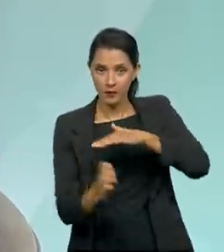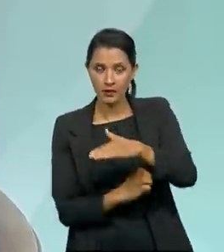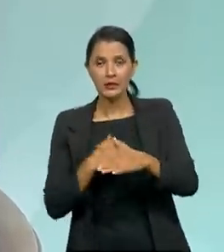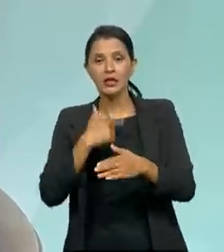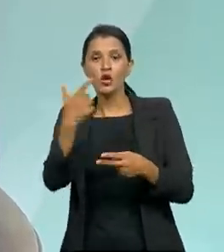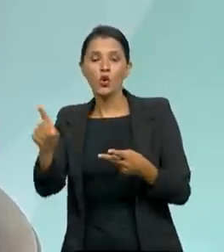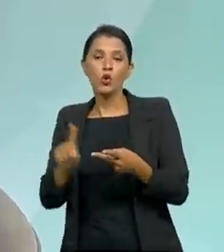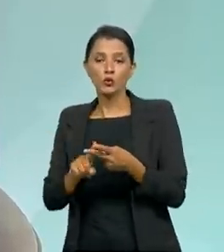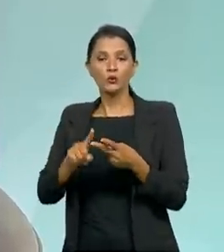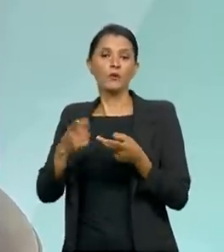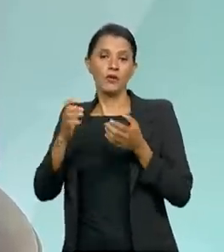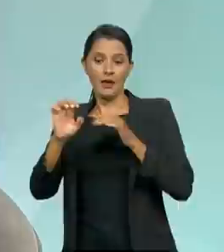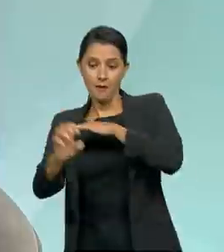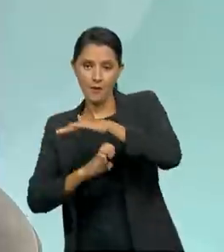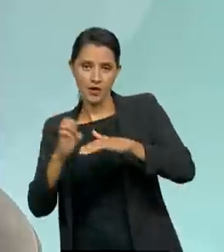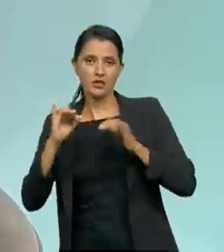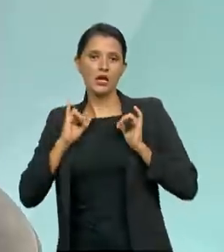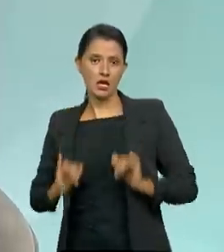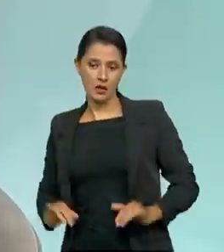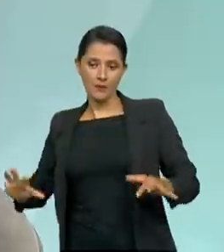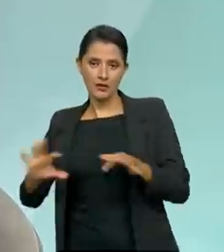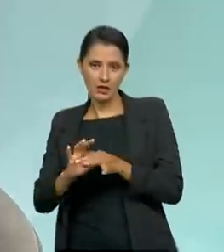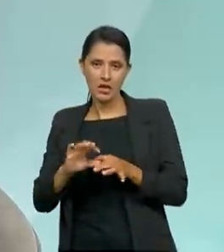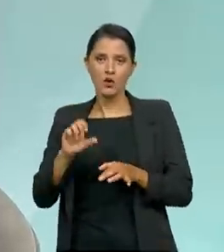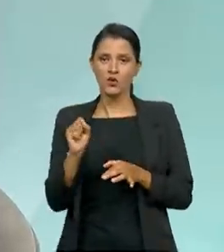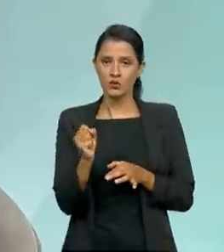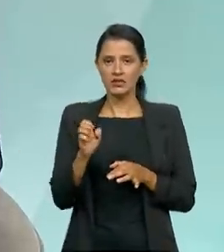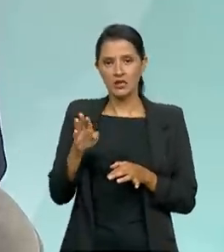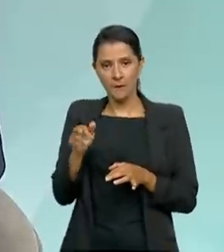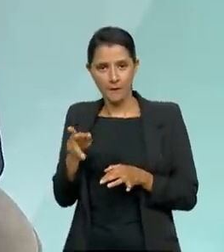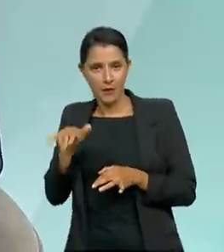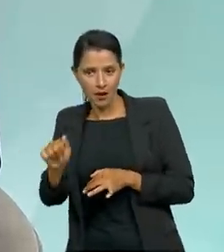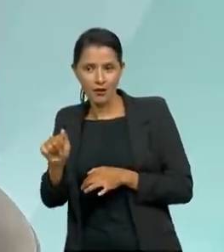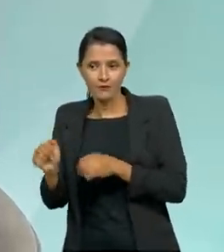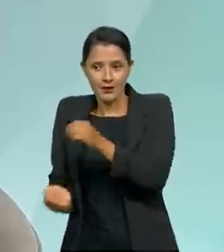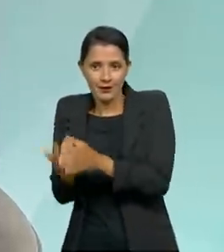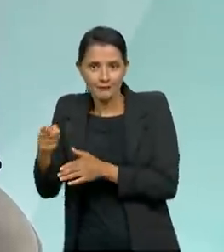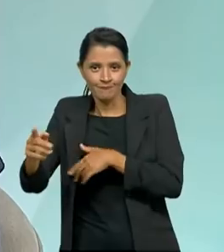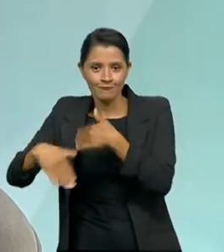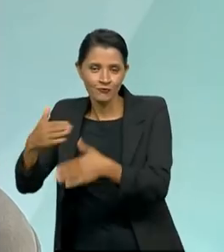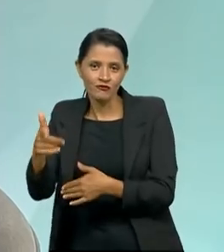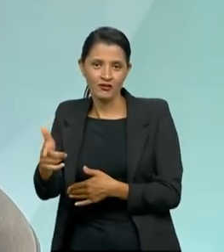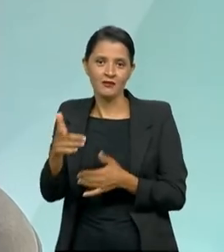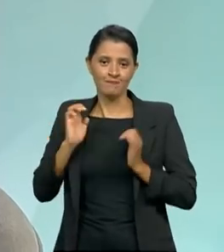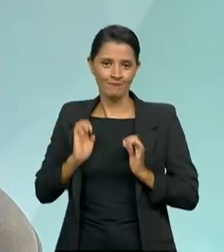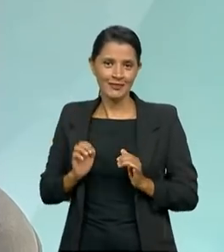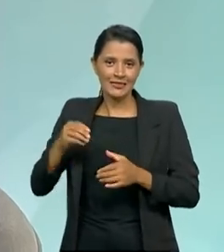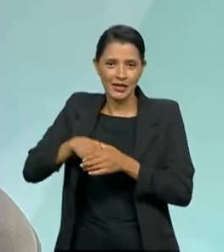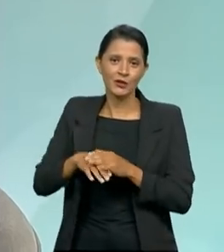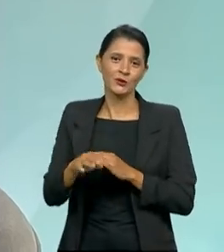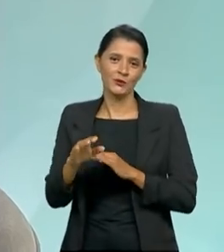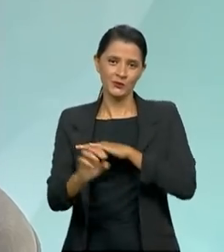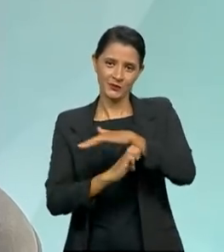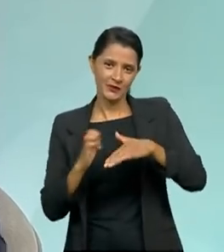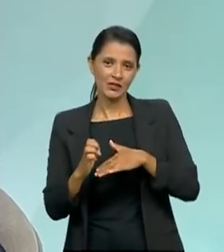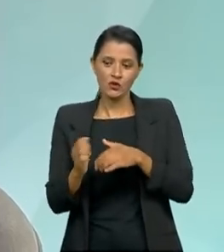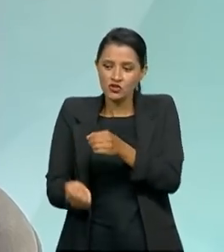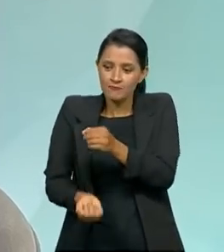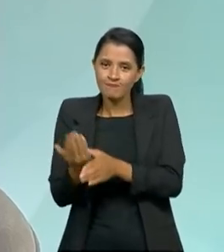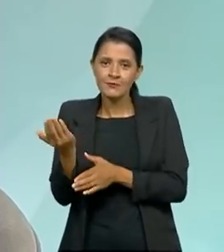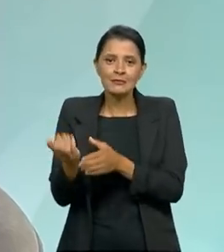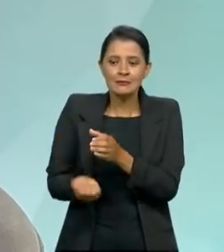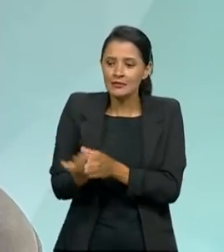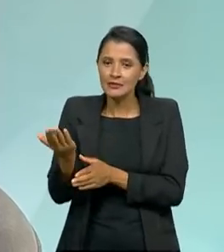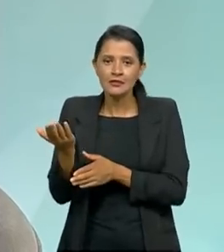Empresa Íntegra, uma parceria com o Sebrae, para desenvolver integridade em pequenas empresas. Então, nós estamos meio que criando uma onda